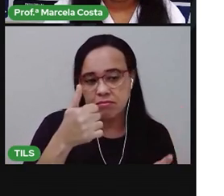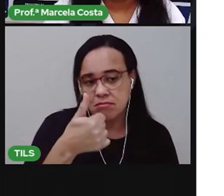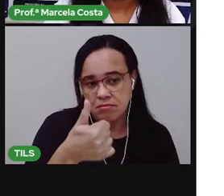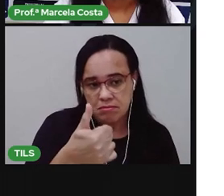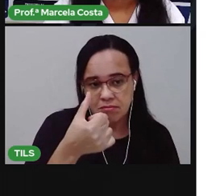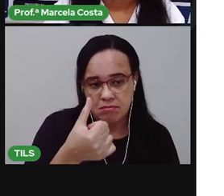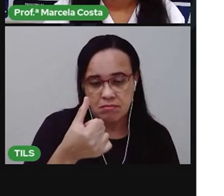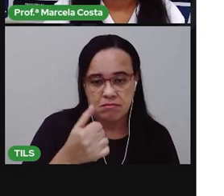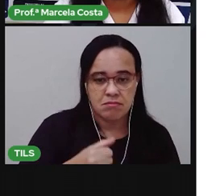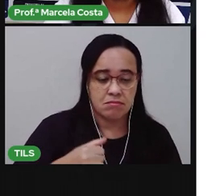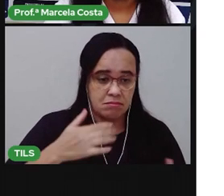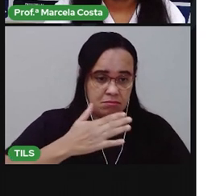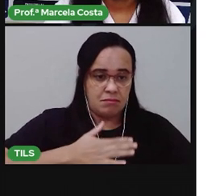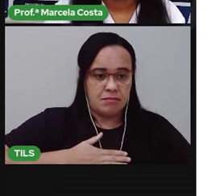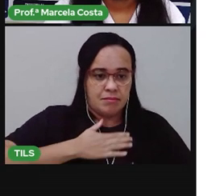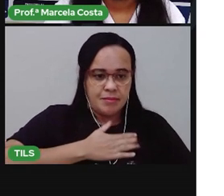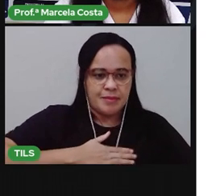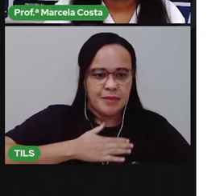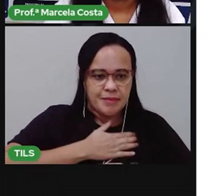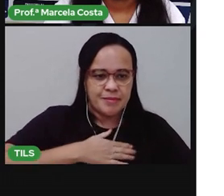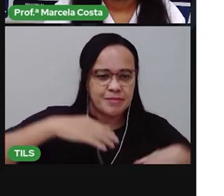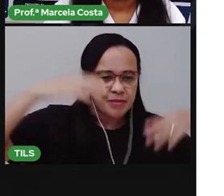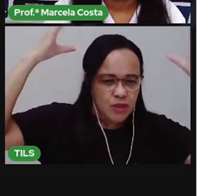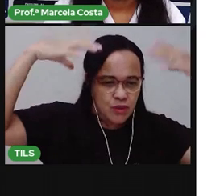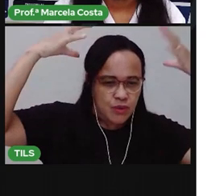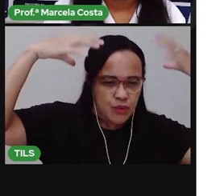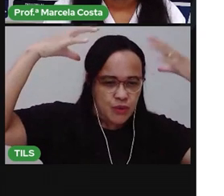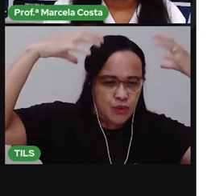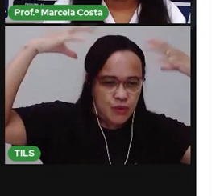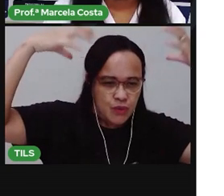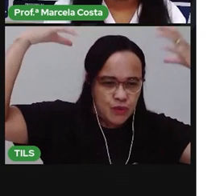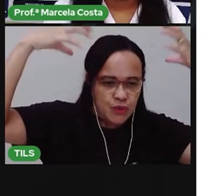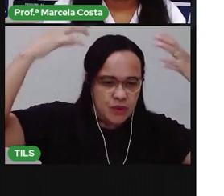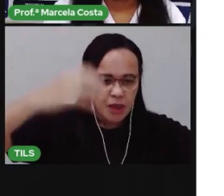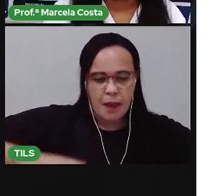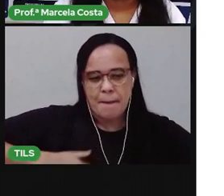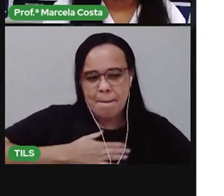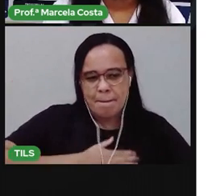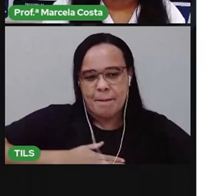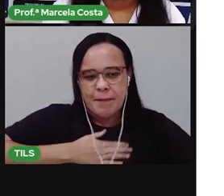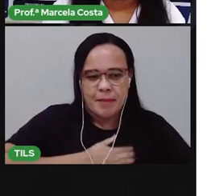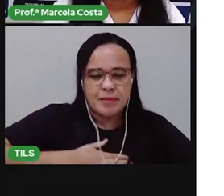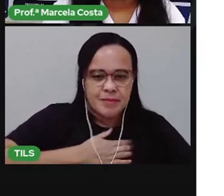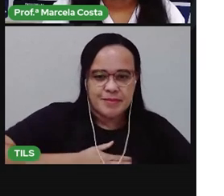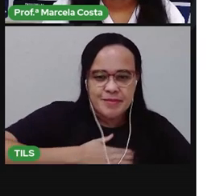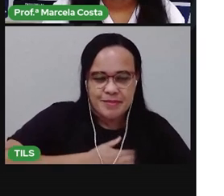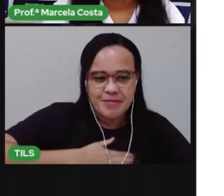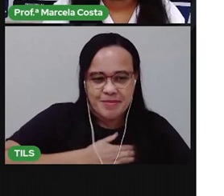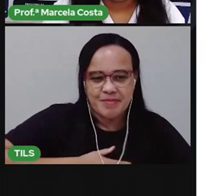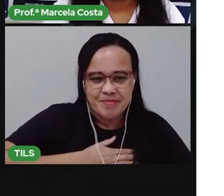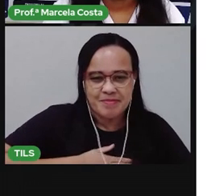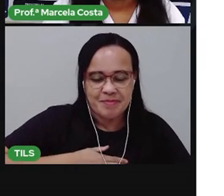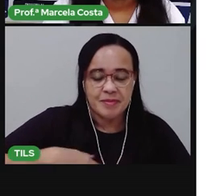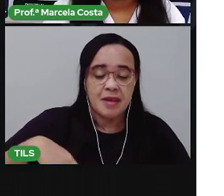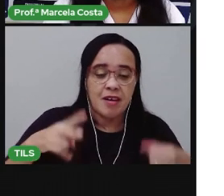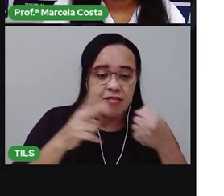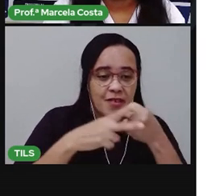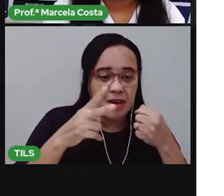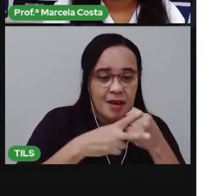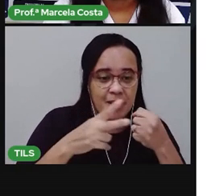Tomar bano. Olha. Olha. ação. O verbo tomar.